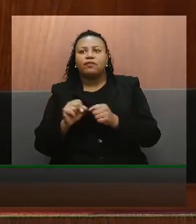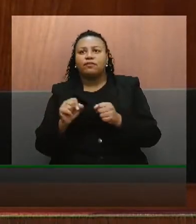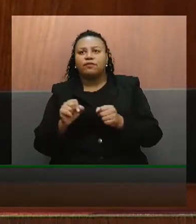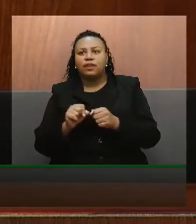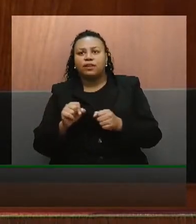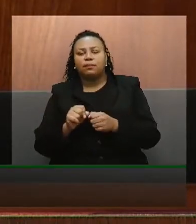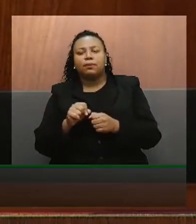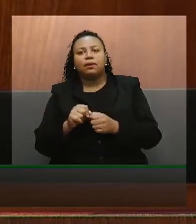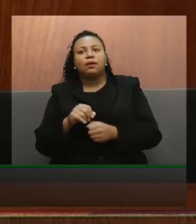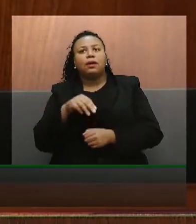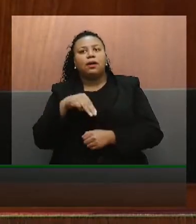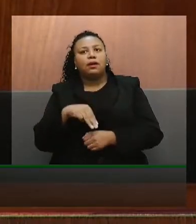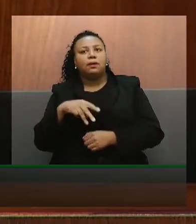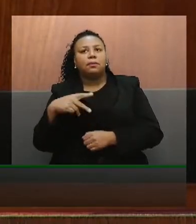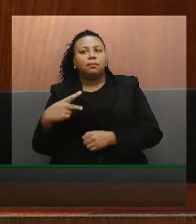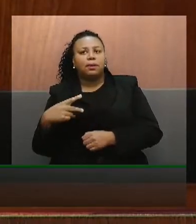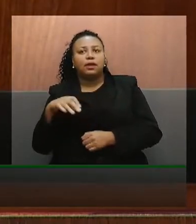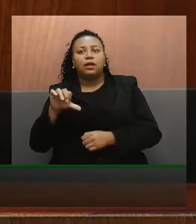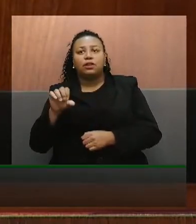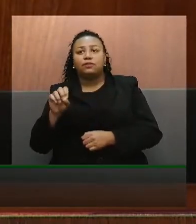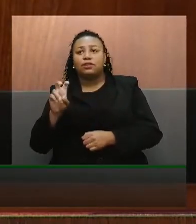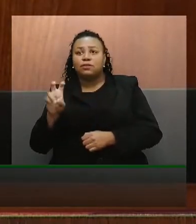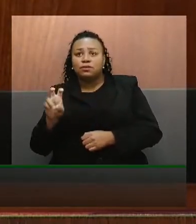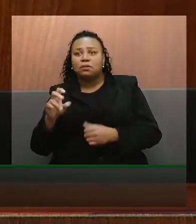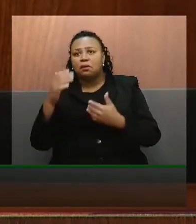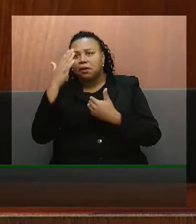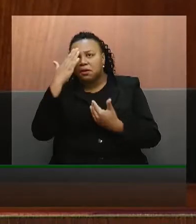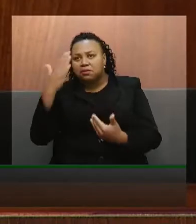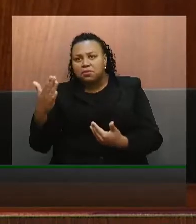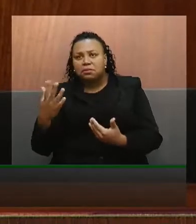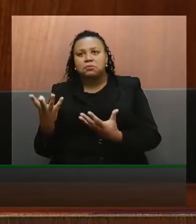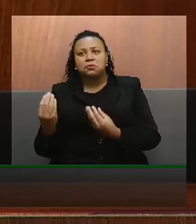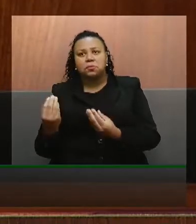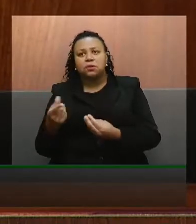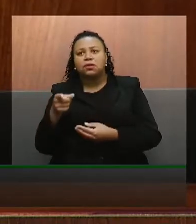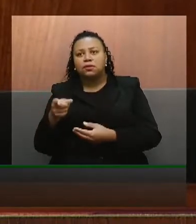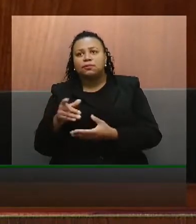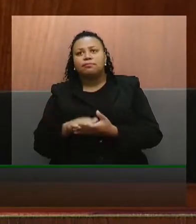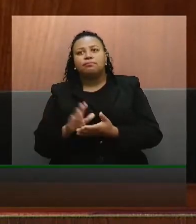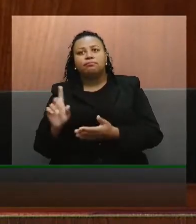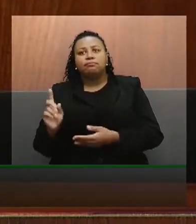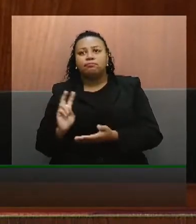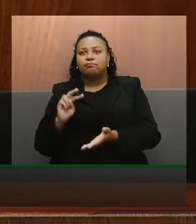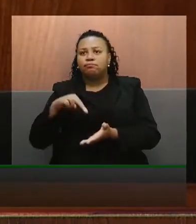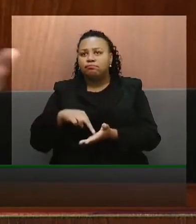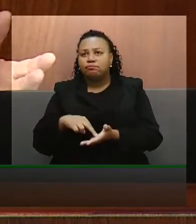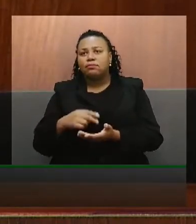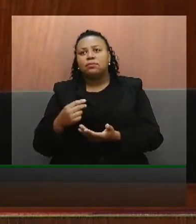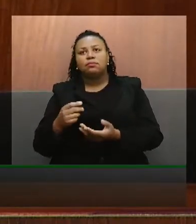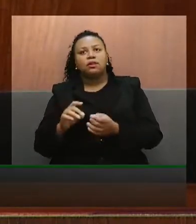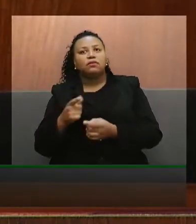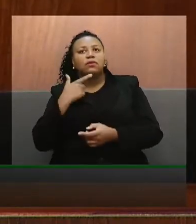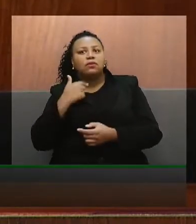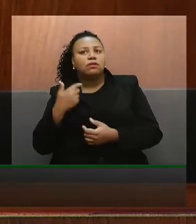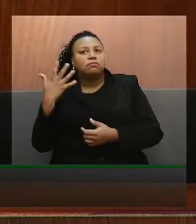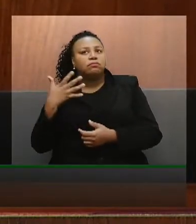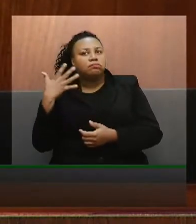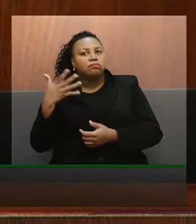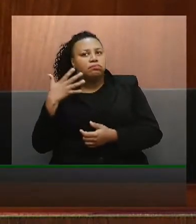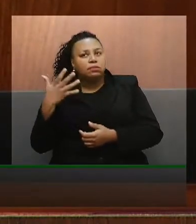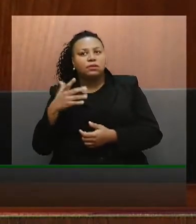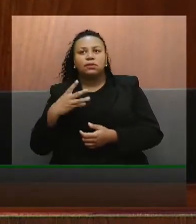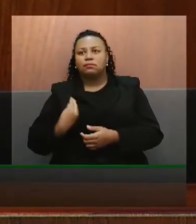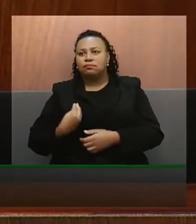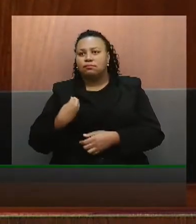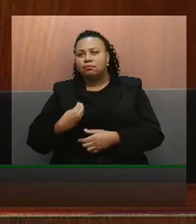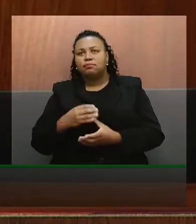pela medida provisória 905. Então, agradecemos muito pela presença, pela disponibilidade de